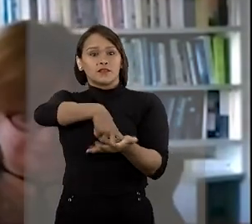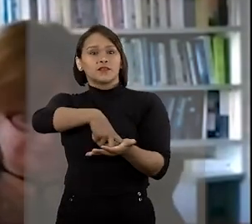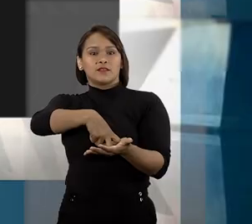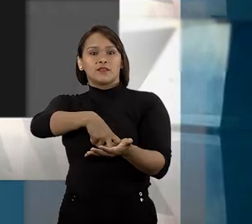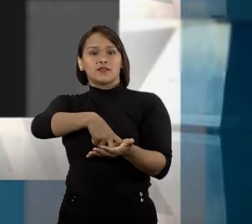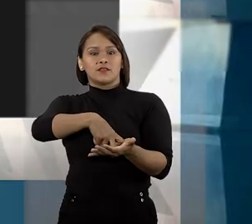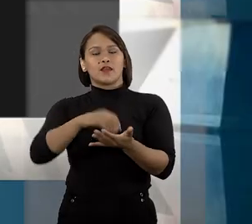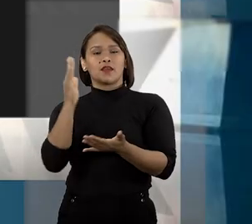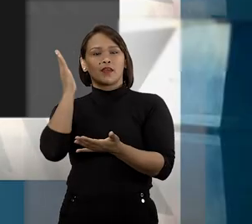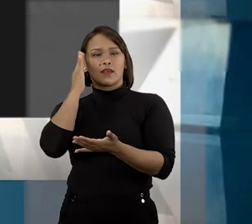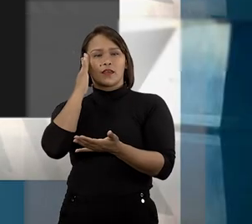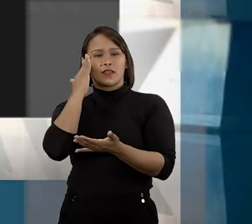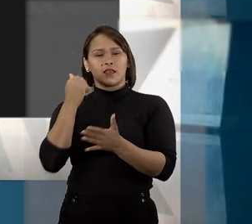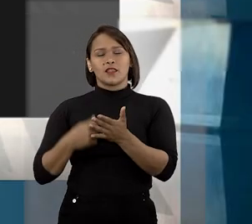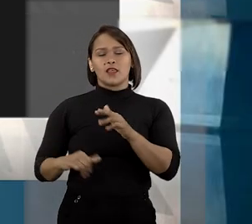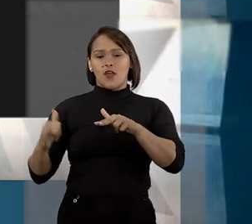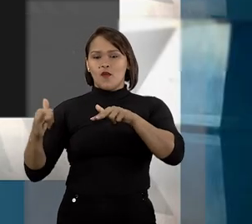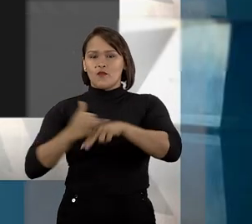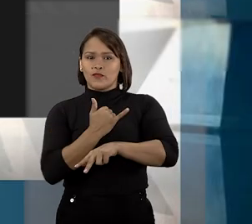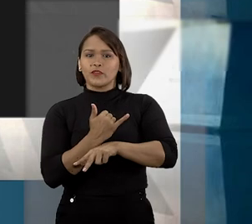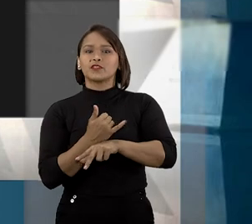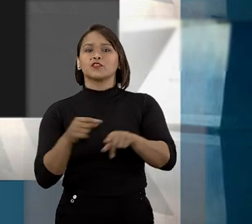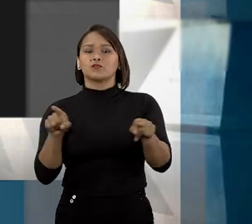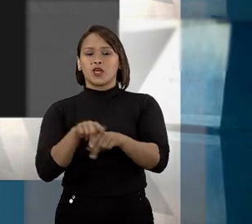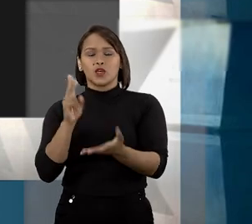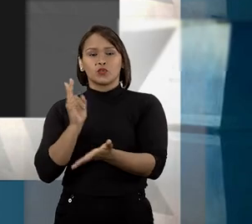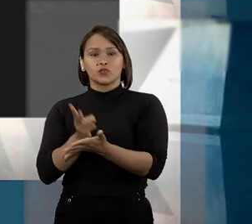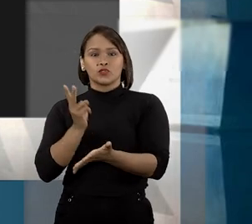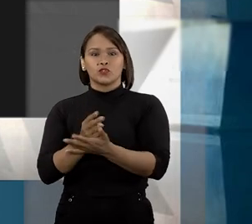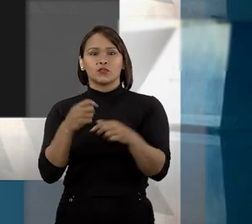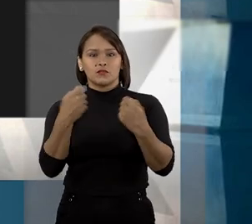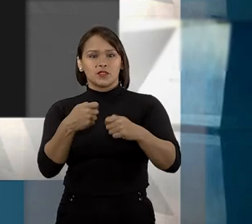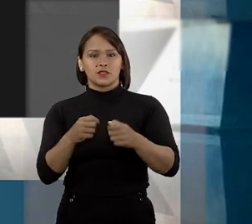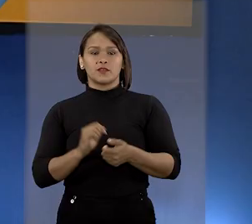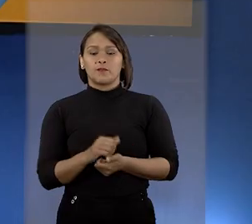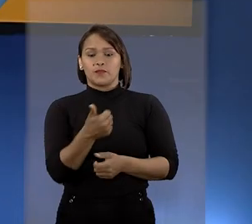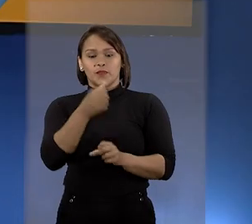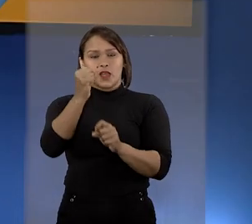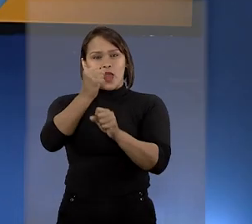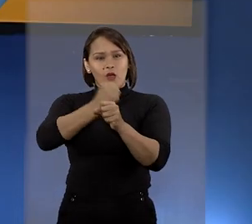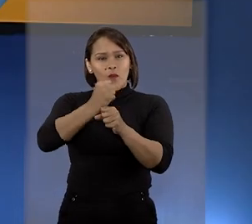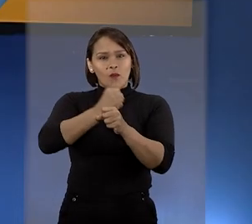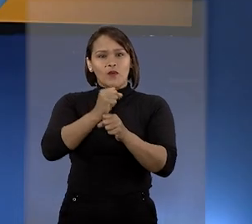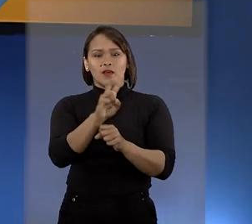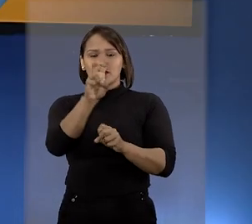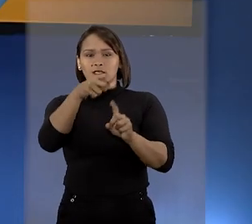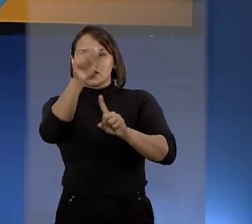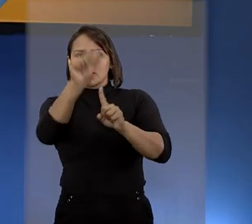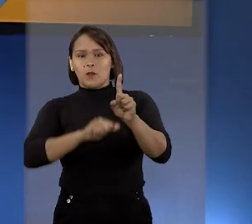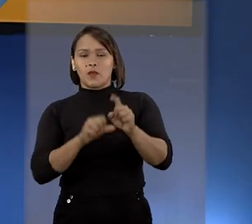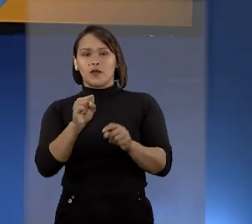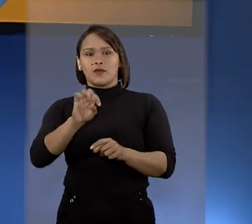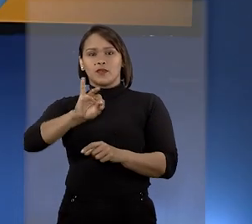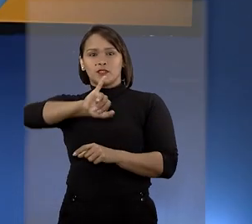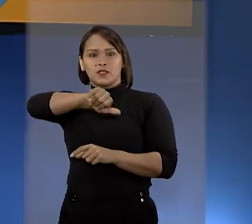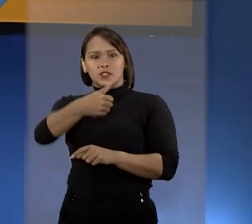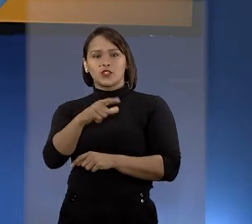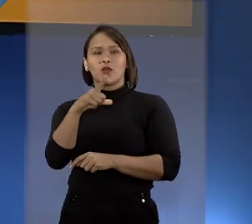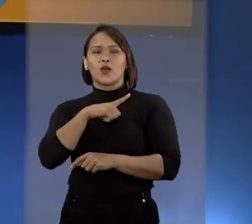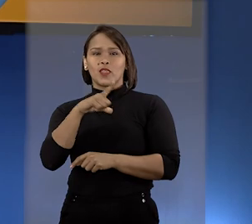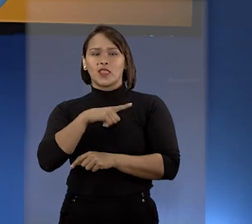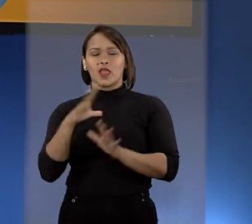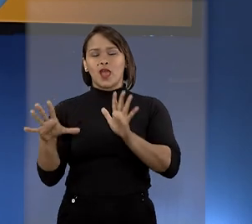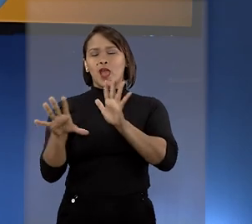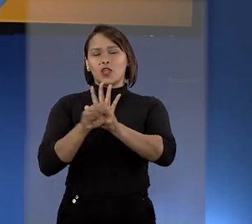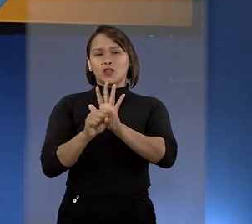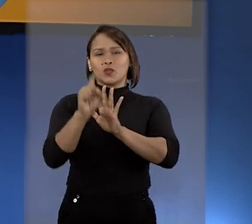a sentença que reconheceu a invalidez total e permanente da vítima. Há um ano e cinco meses, o Superior Tribunal